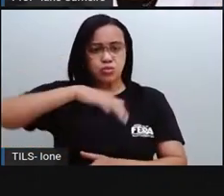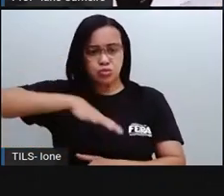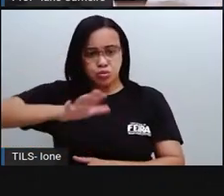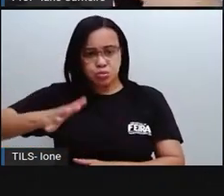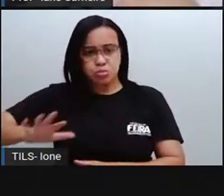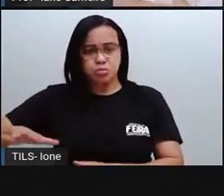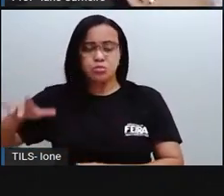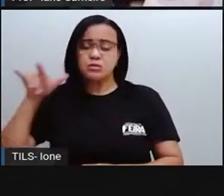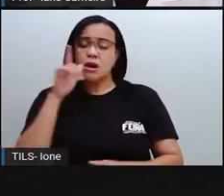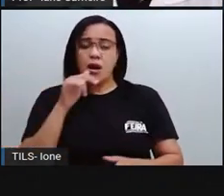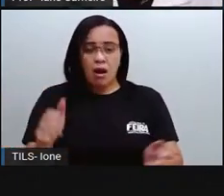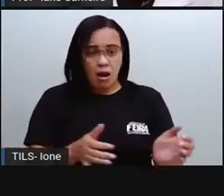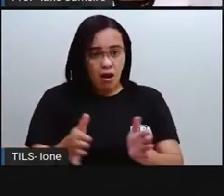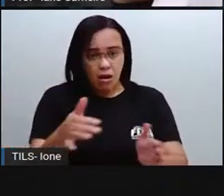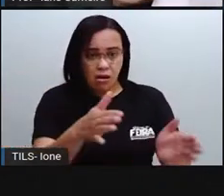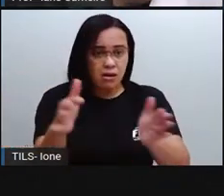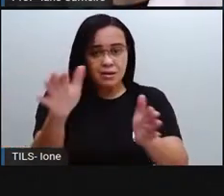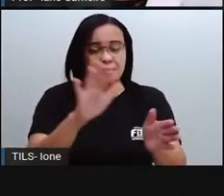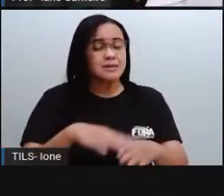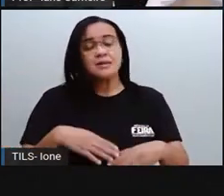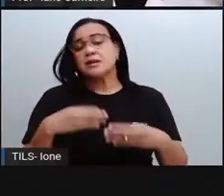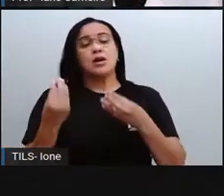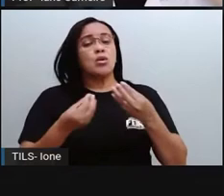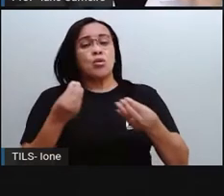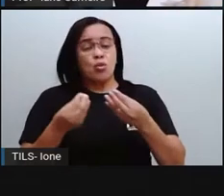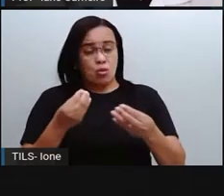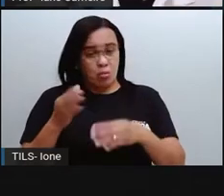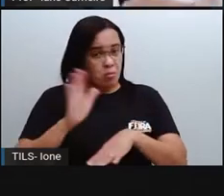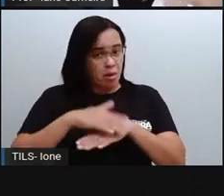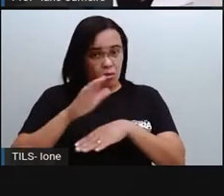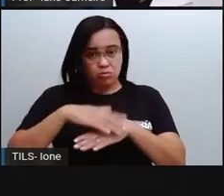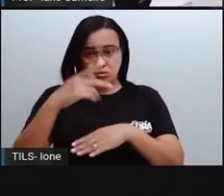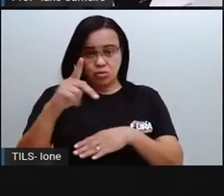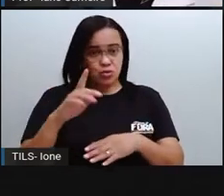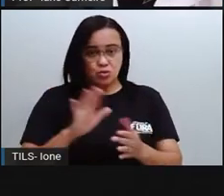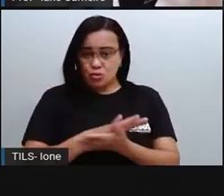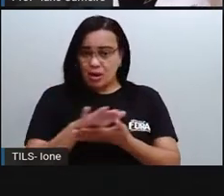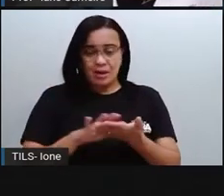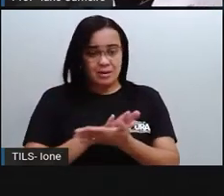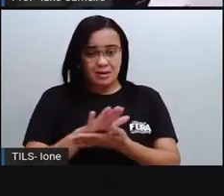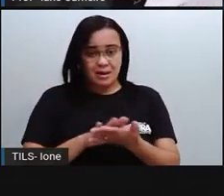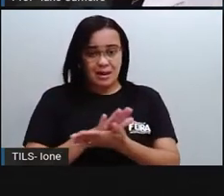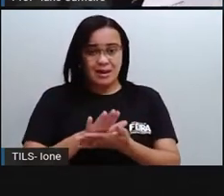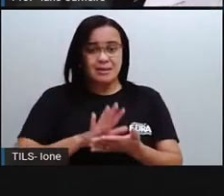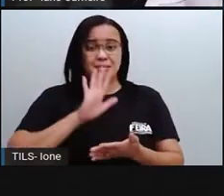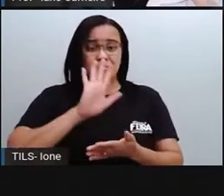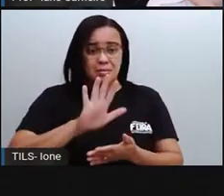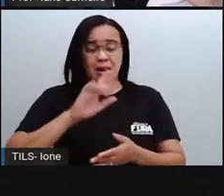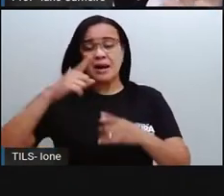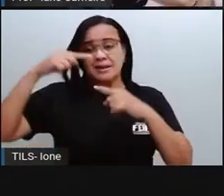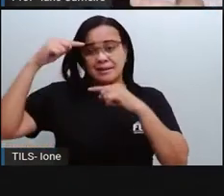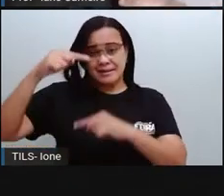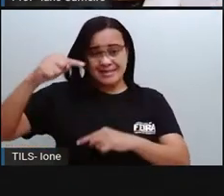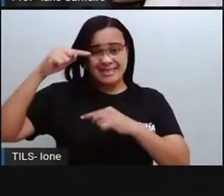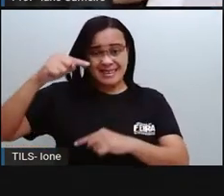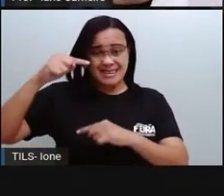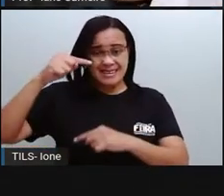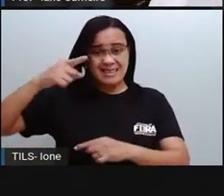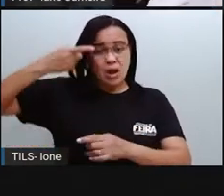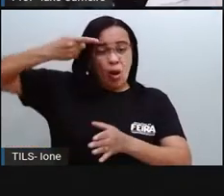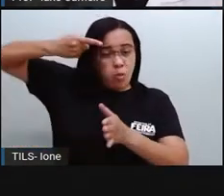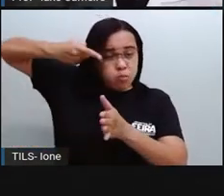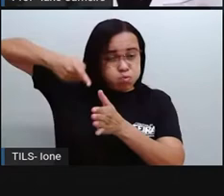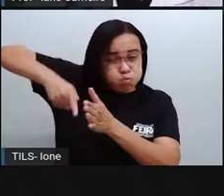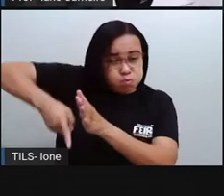rio, e do rio ela foi levada para o mar, e ela ficou ali navegando no oceano, mas foi parar no fundo do